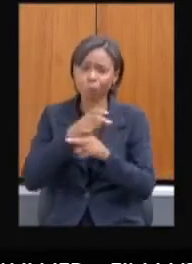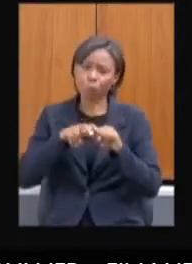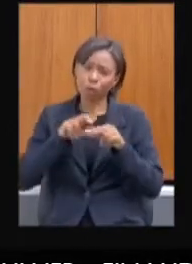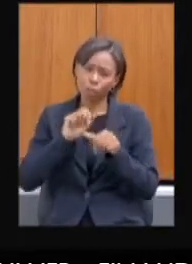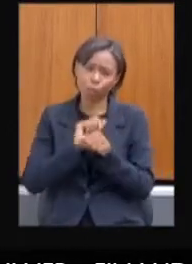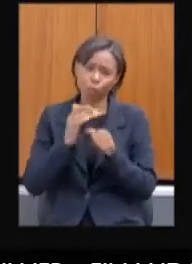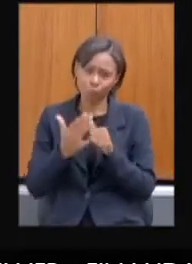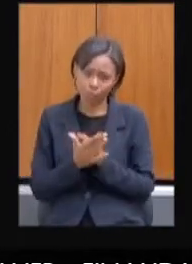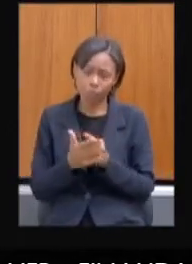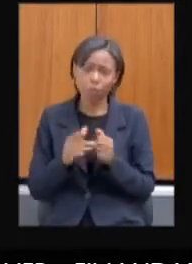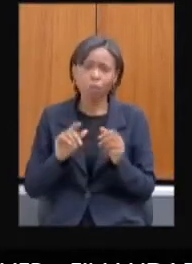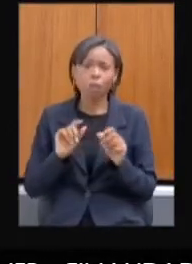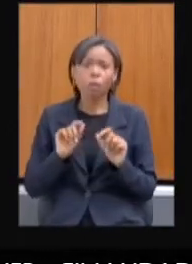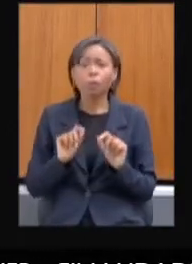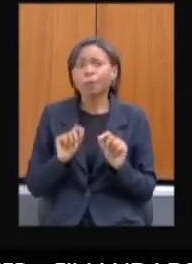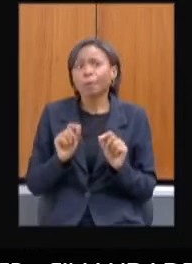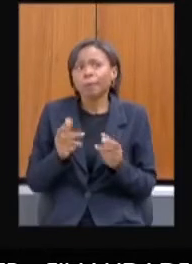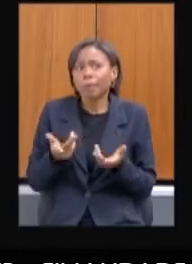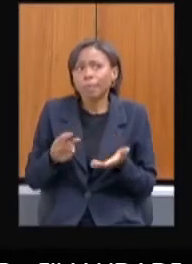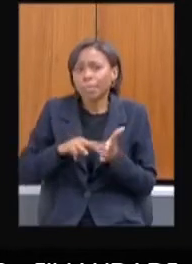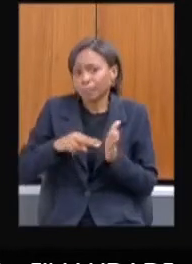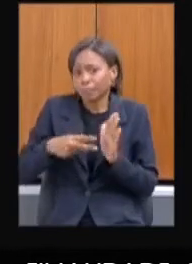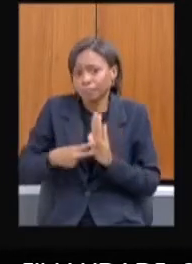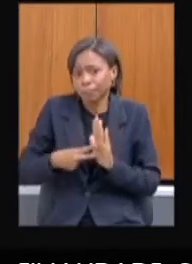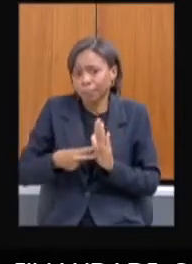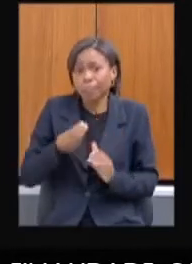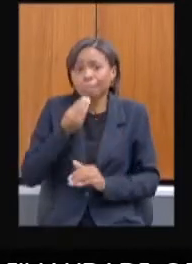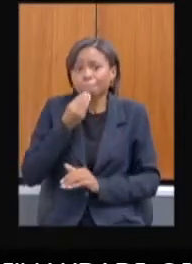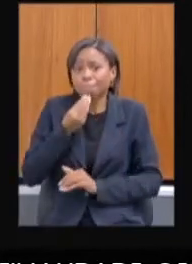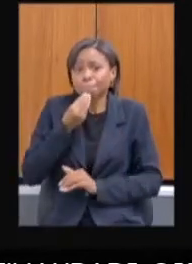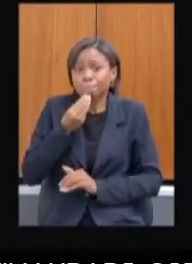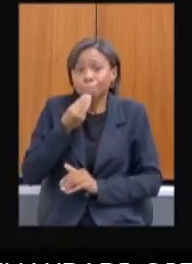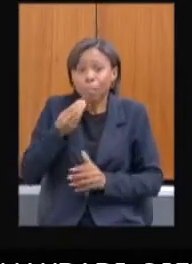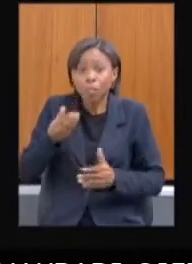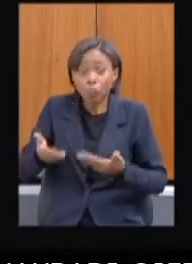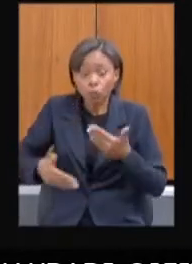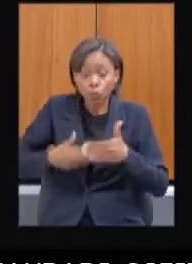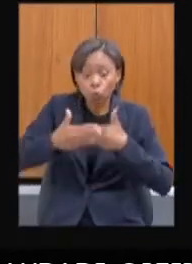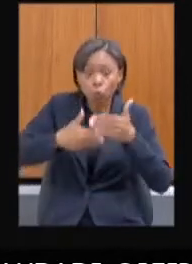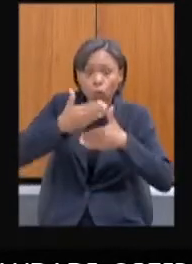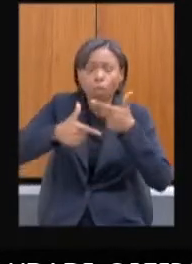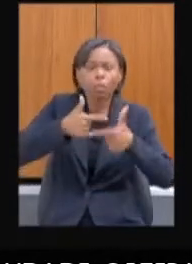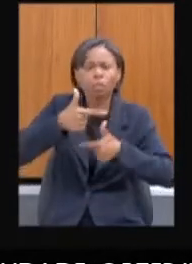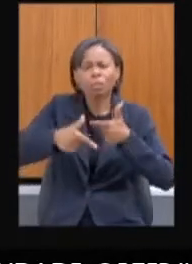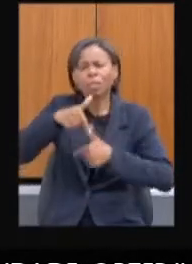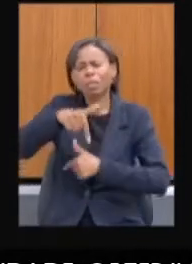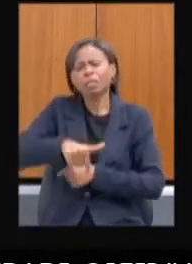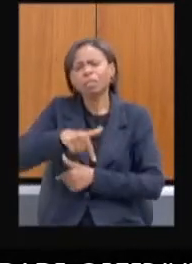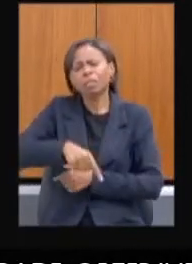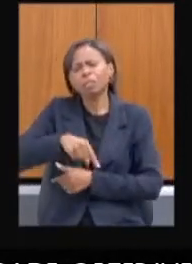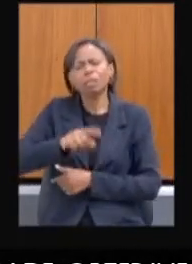termos expectativas de geração de emprego para o nosso Estado de Minas Gerais?